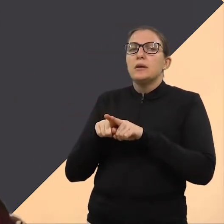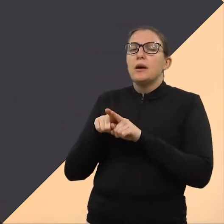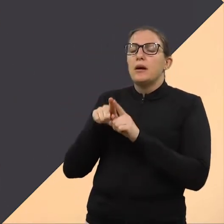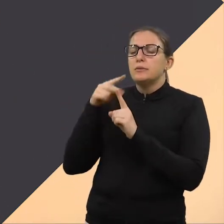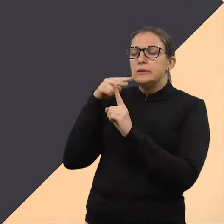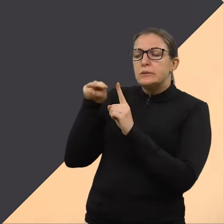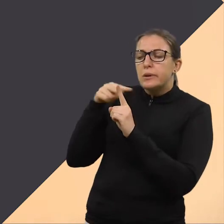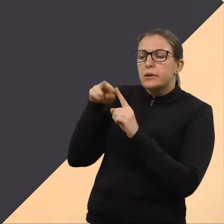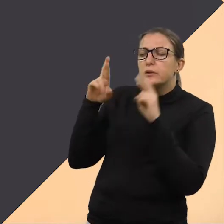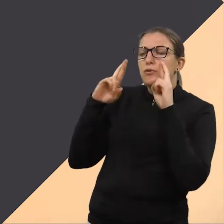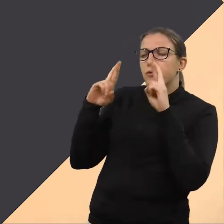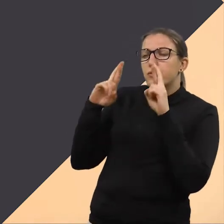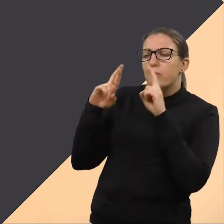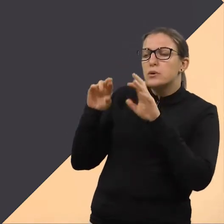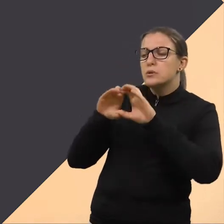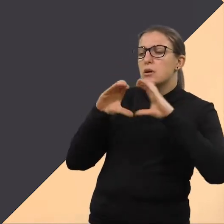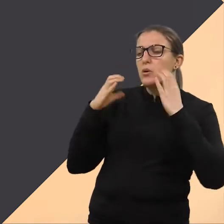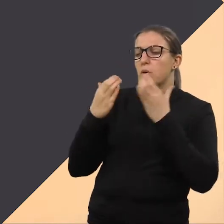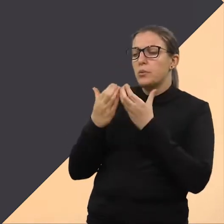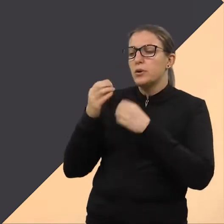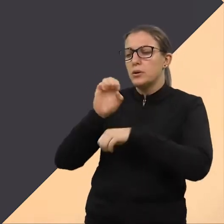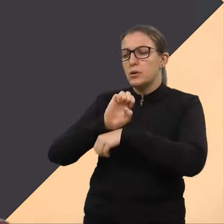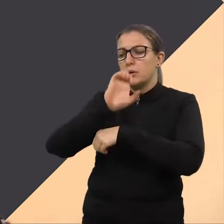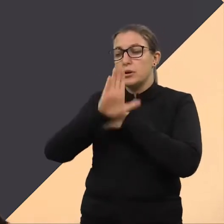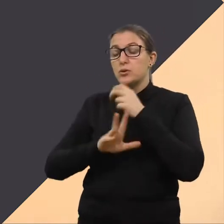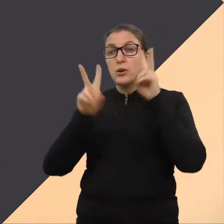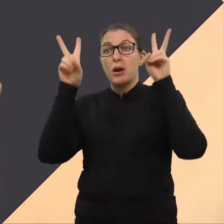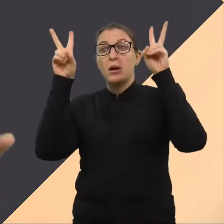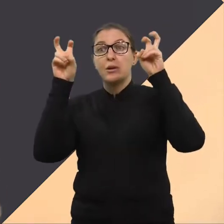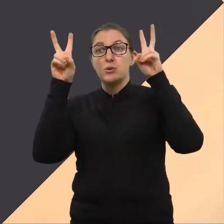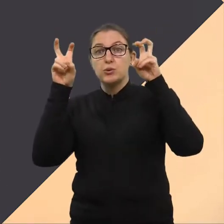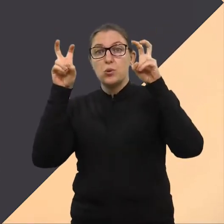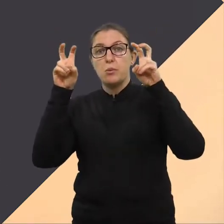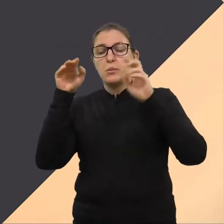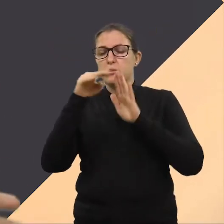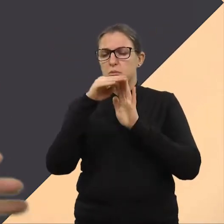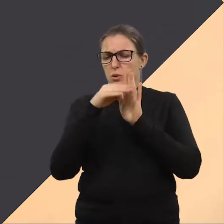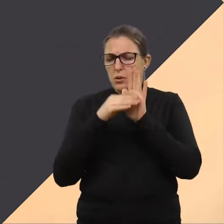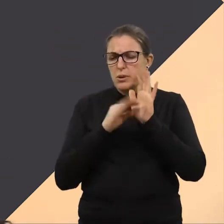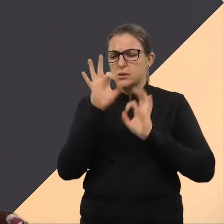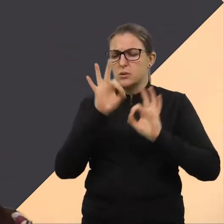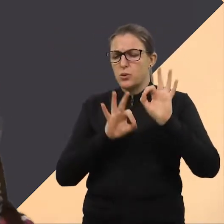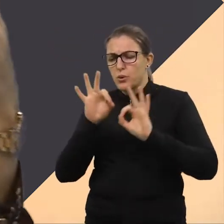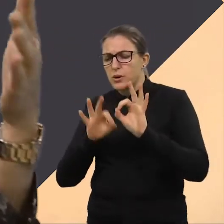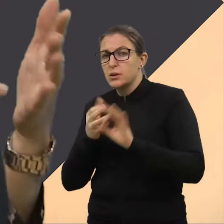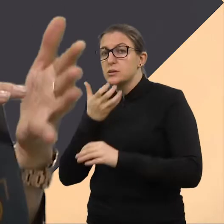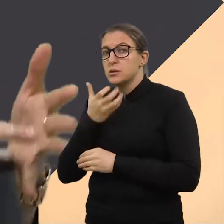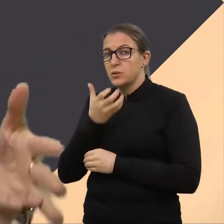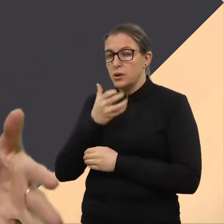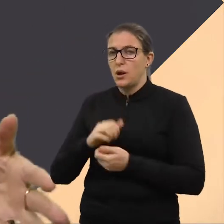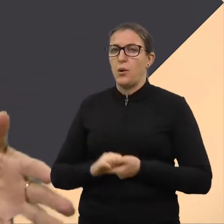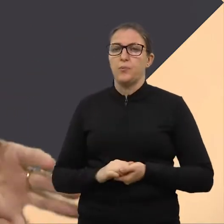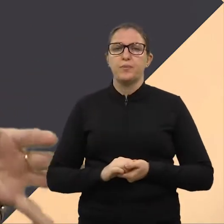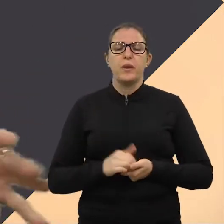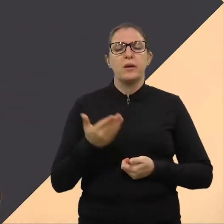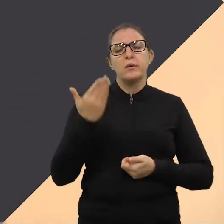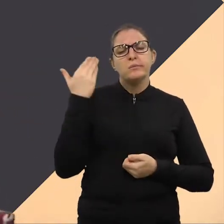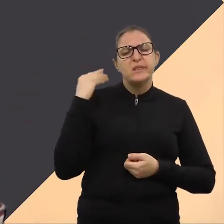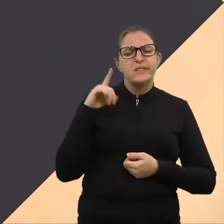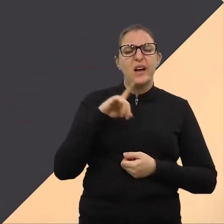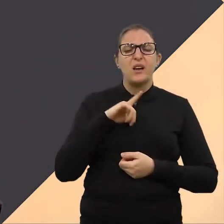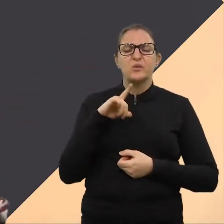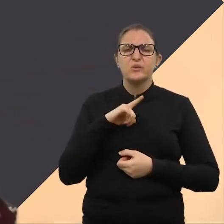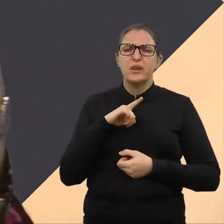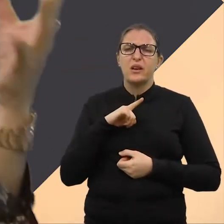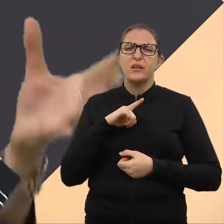grandes expectativas da comunidade de Erechim é em relação ao Natal. Alguns anos, houveram